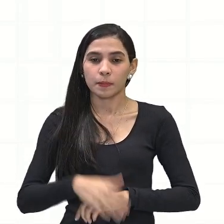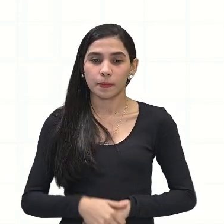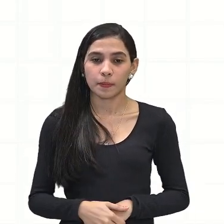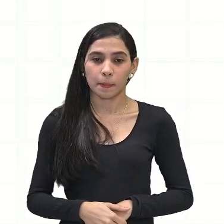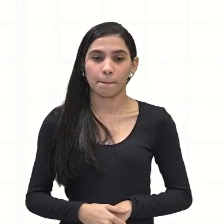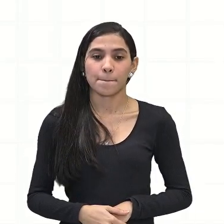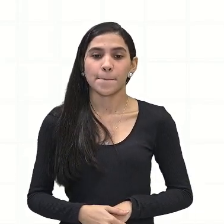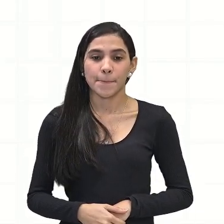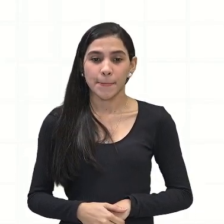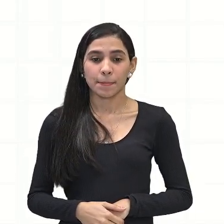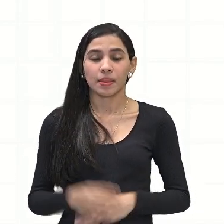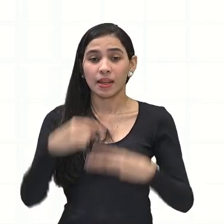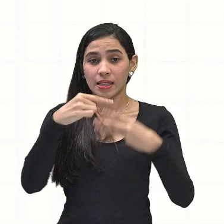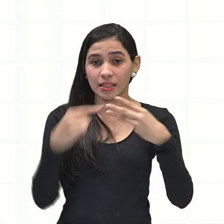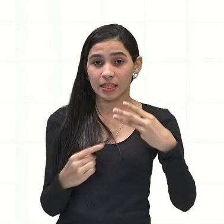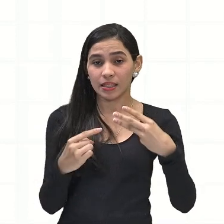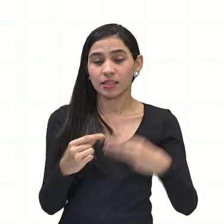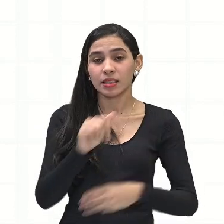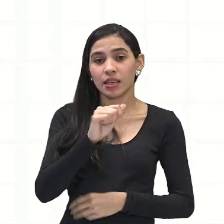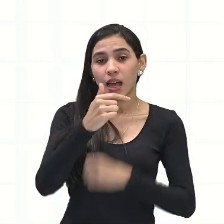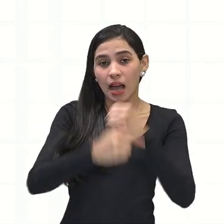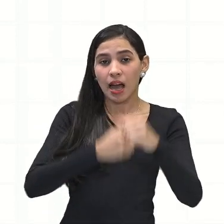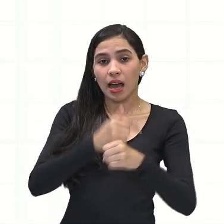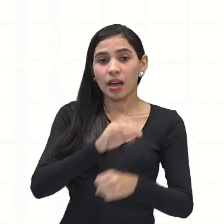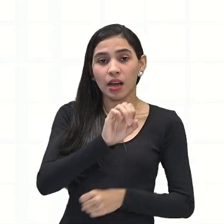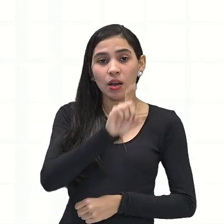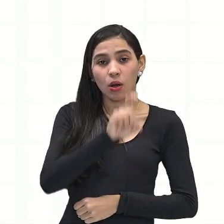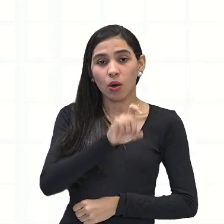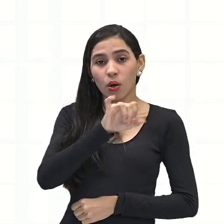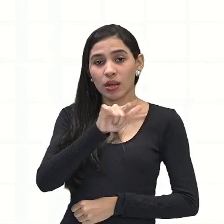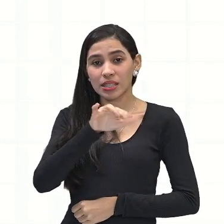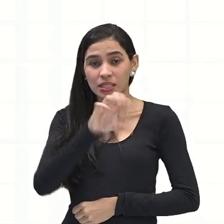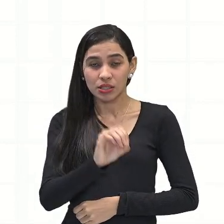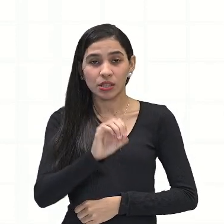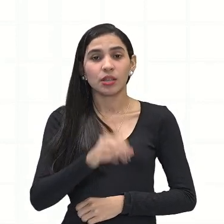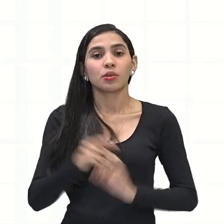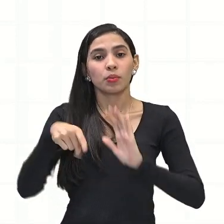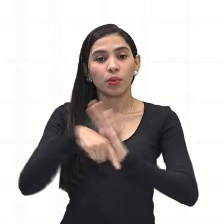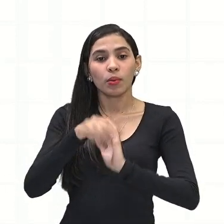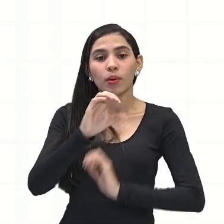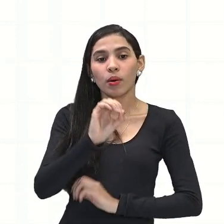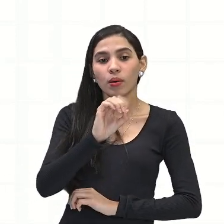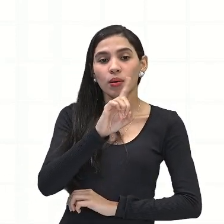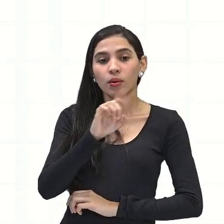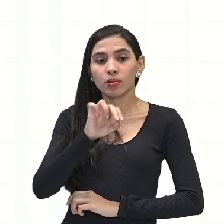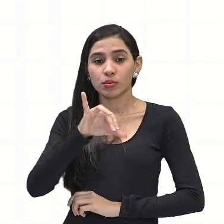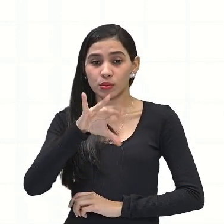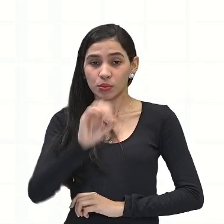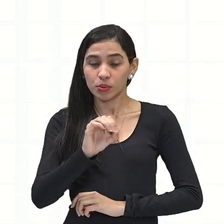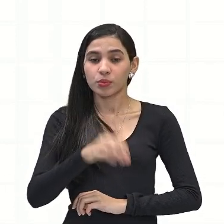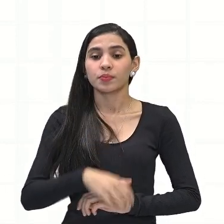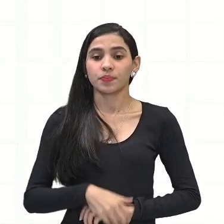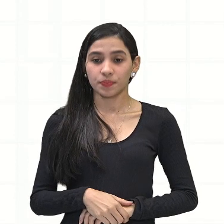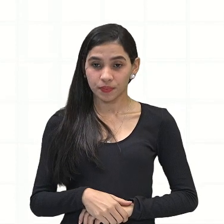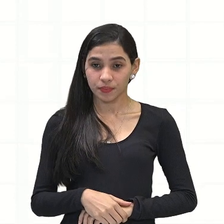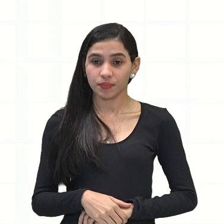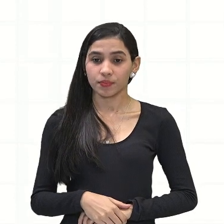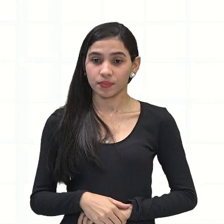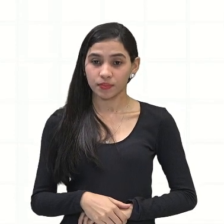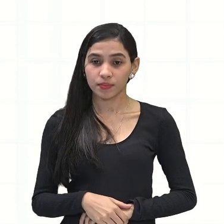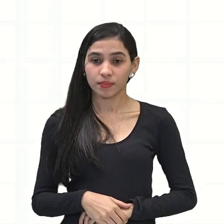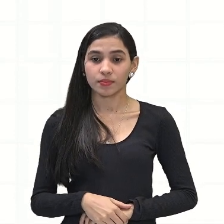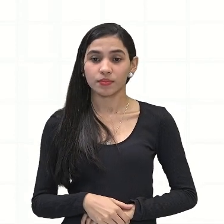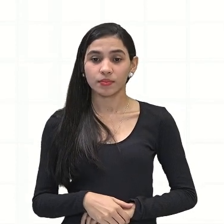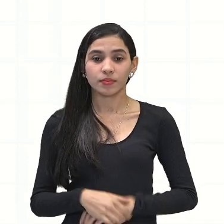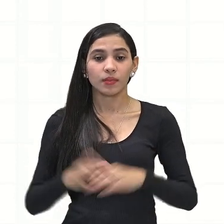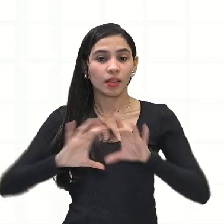três átomos de oxigênio, né, formando uma molécula de ozônio. E esse ozônio, então, ele vai ser ali